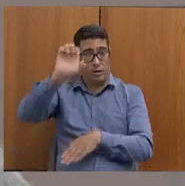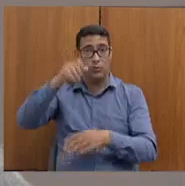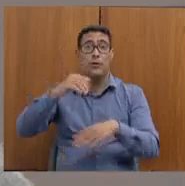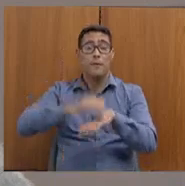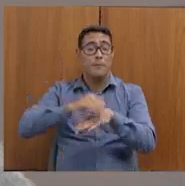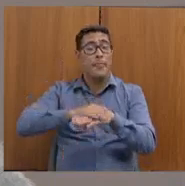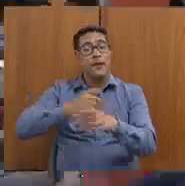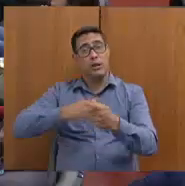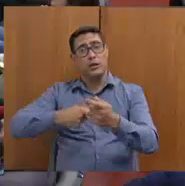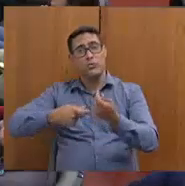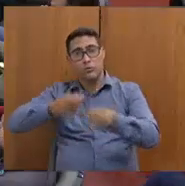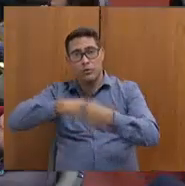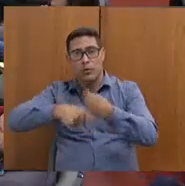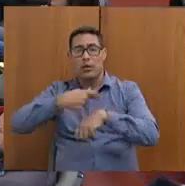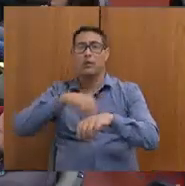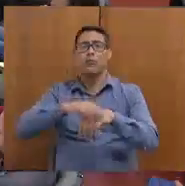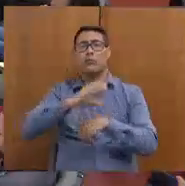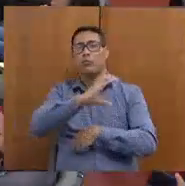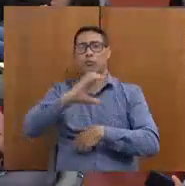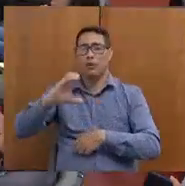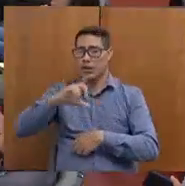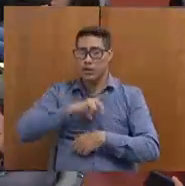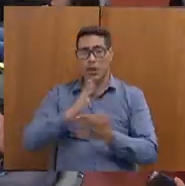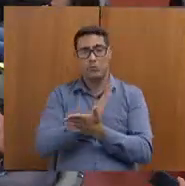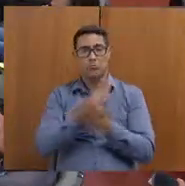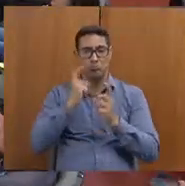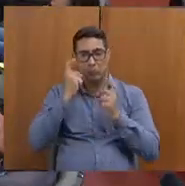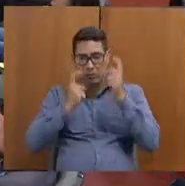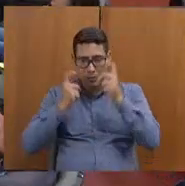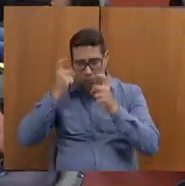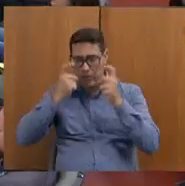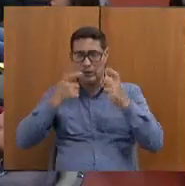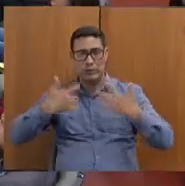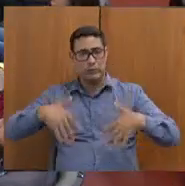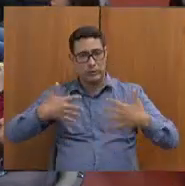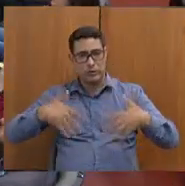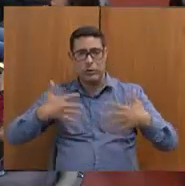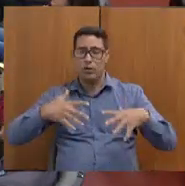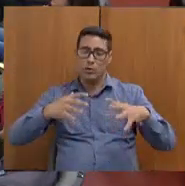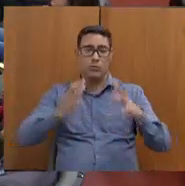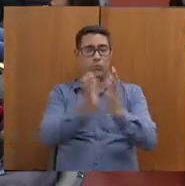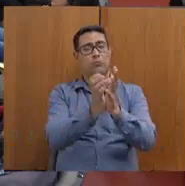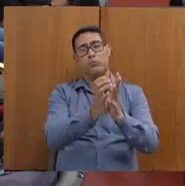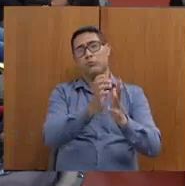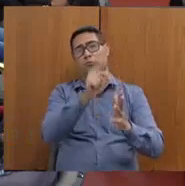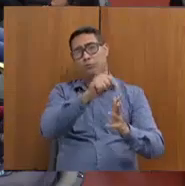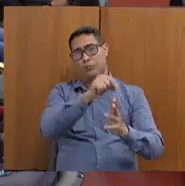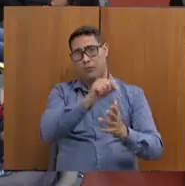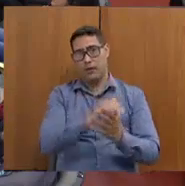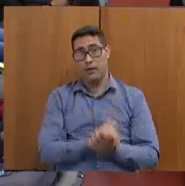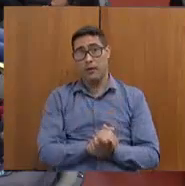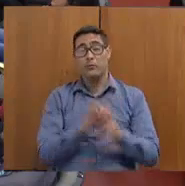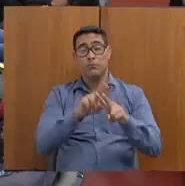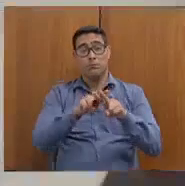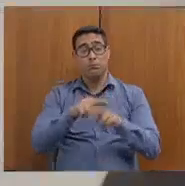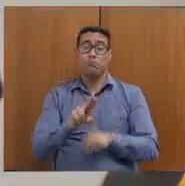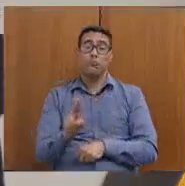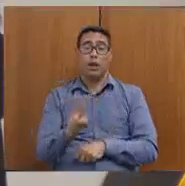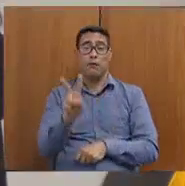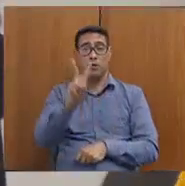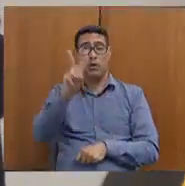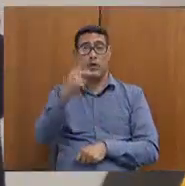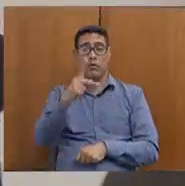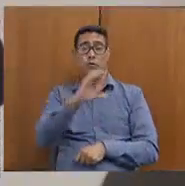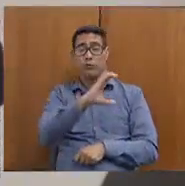conselho, que tem gerado algumas preocupações por parte dos conselheiros. Eu tenho certeza que a busca da valorização do conselho é